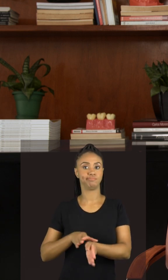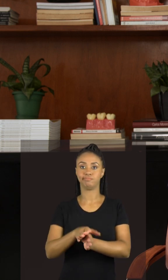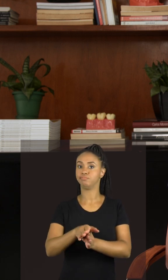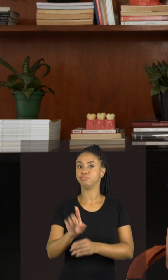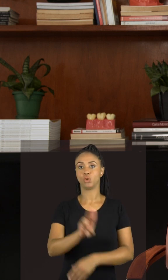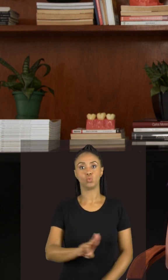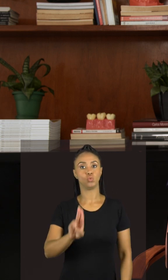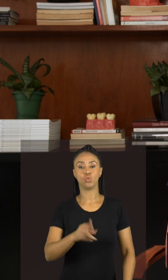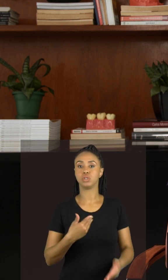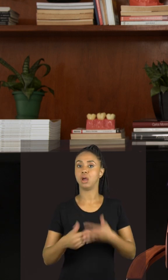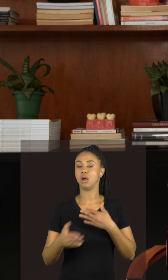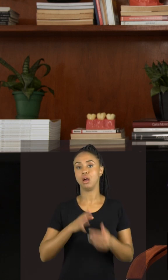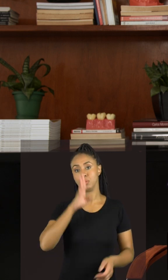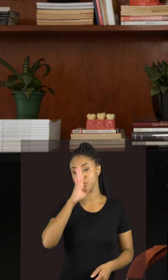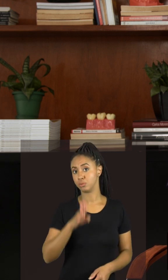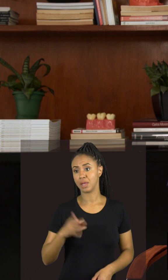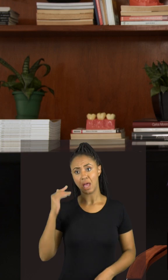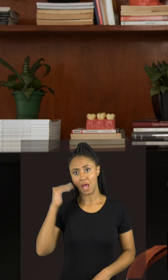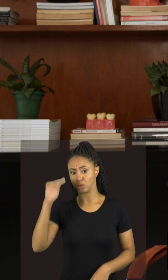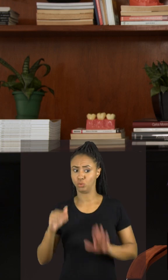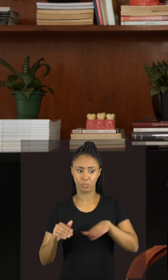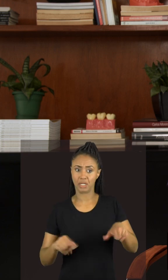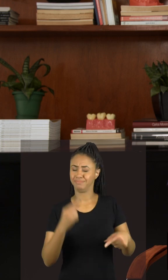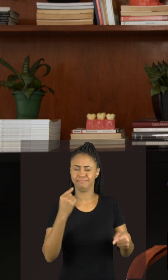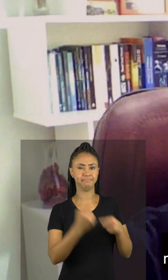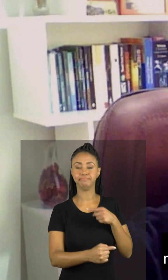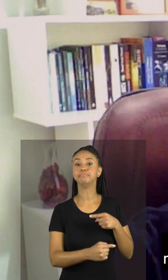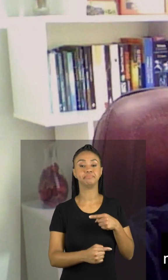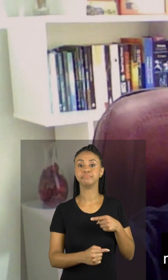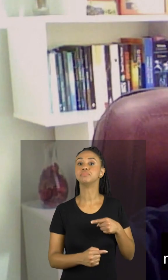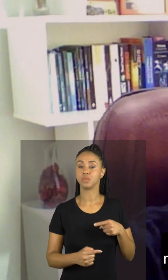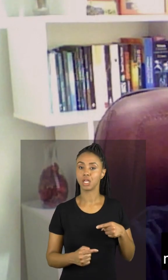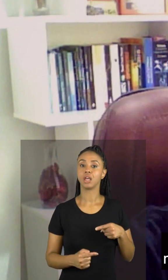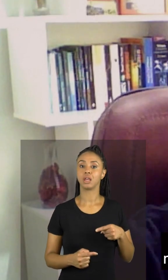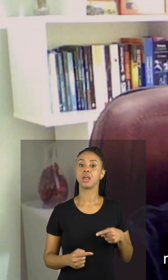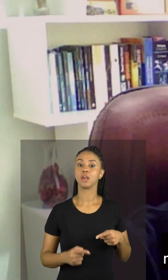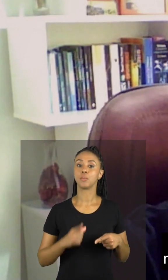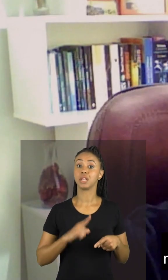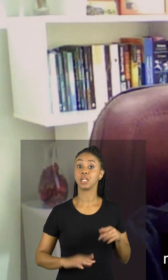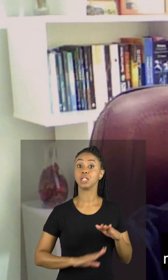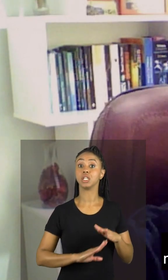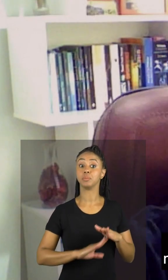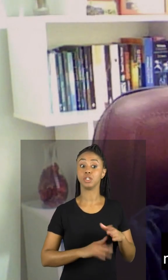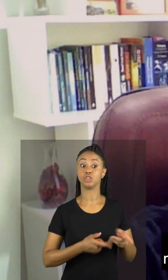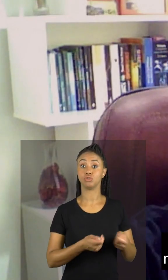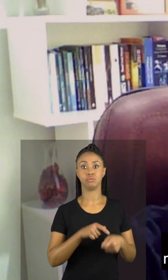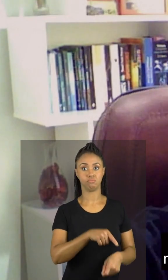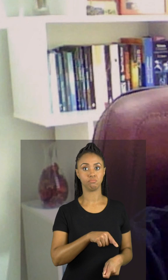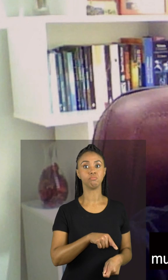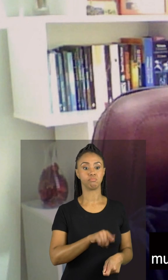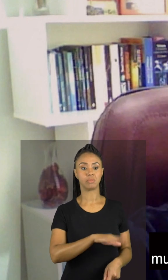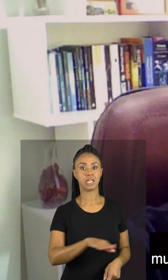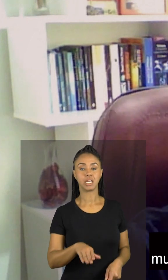indiscriminada para adultos e muito menos para crianças. Tem uma restrição muito importante aí para